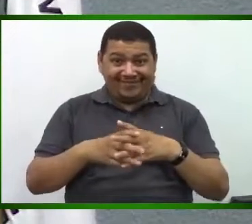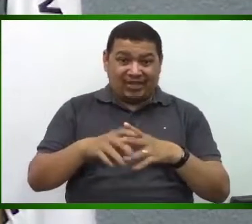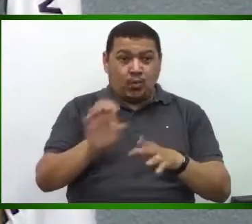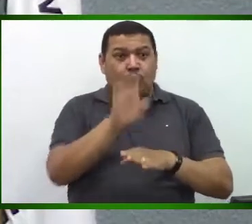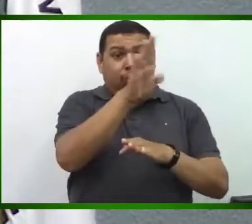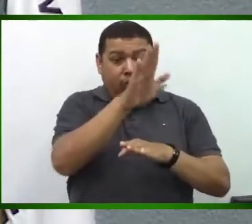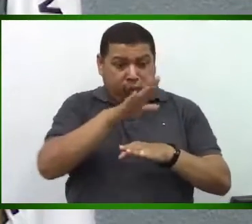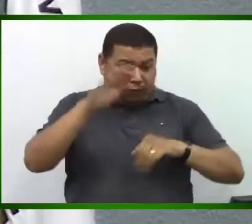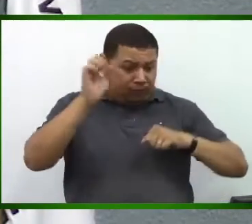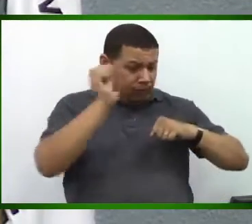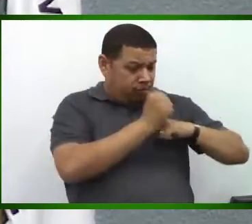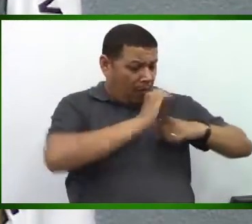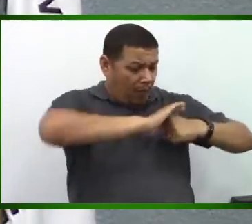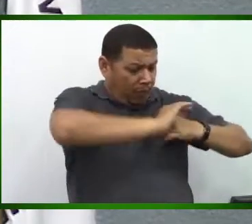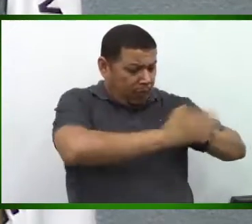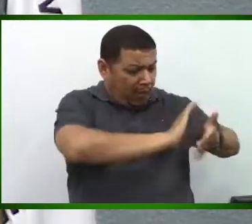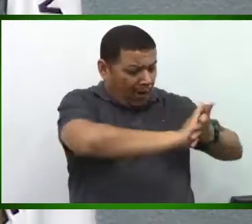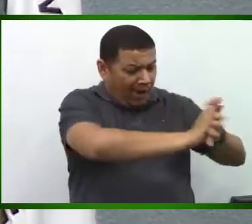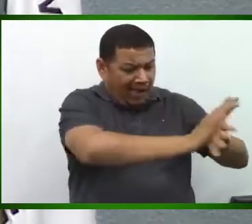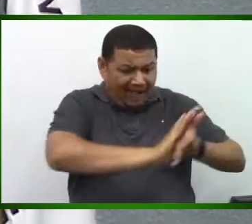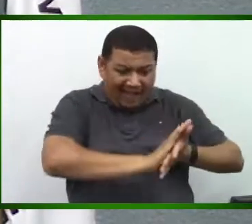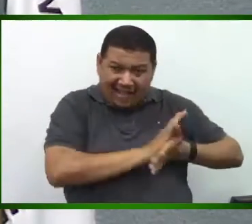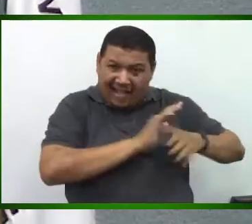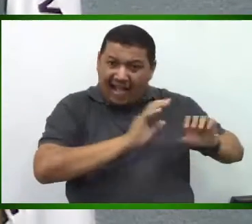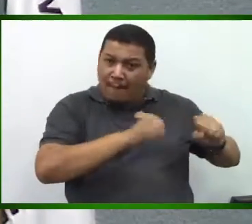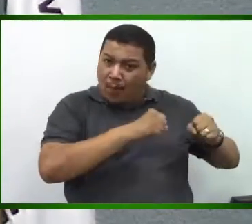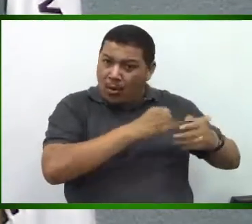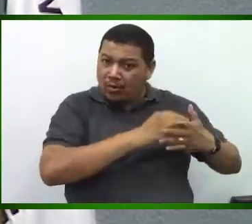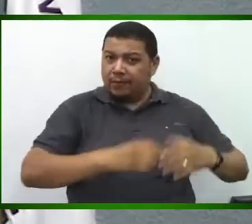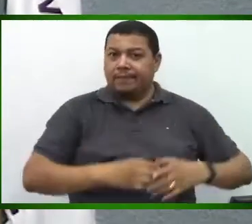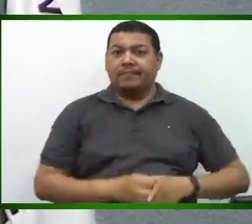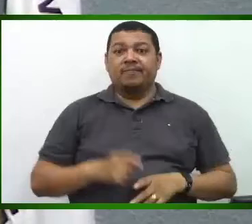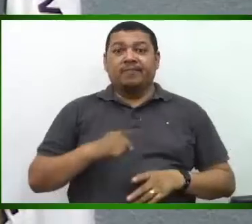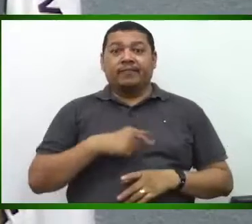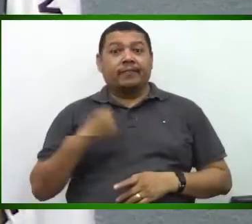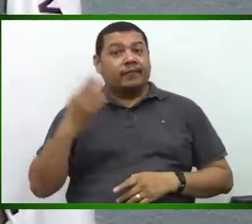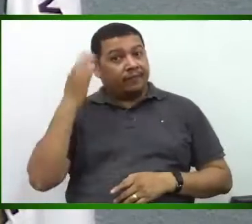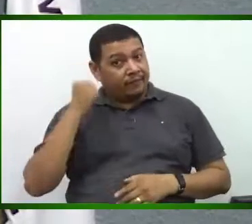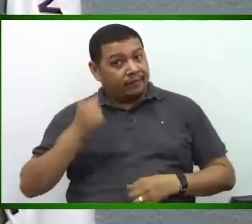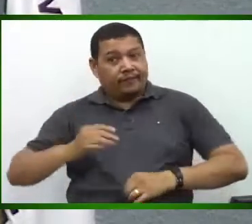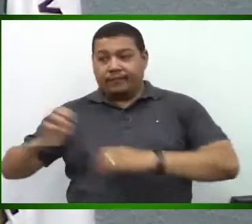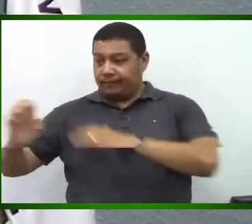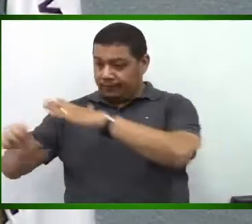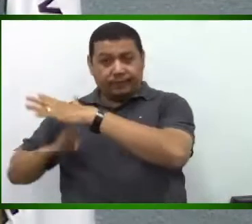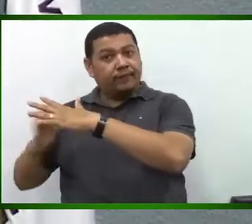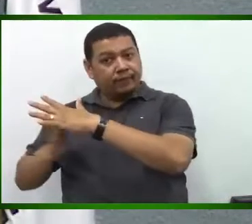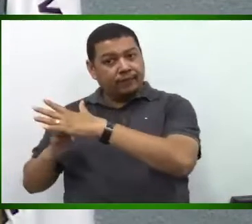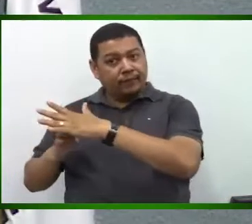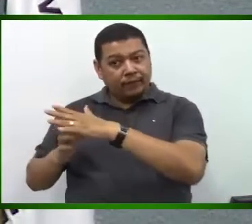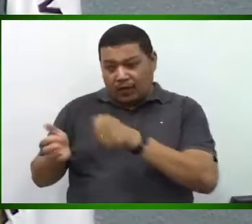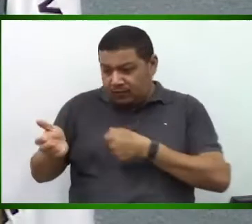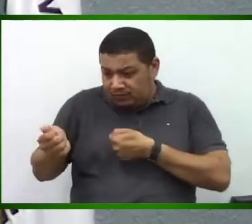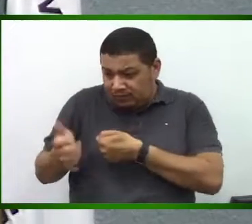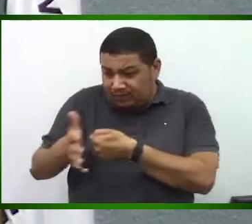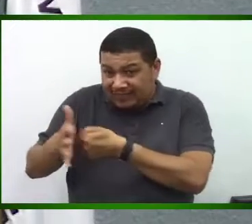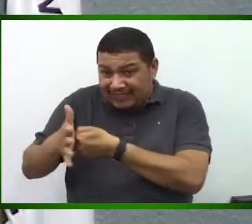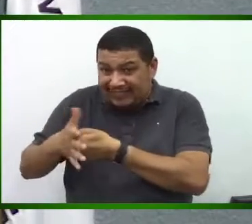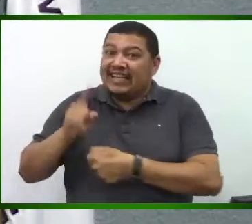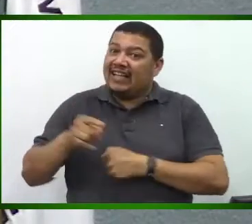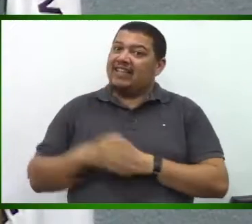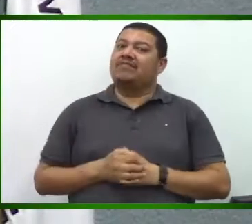Nós sabemos que o empresário ele é muito cobrado e não é